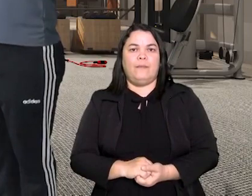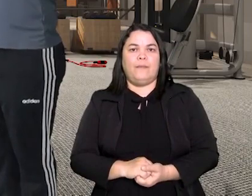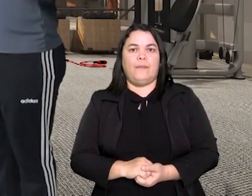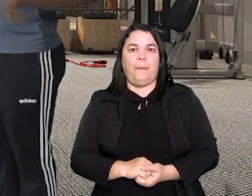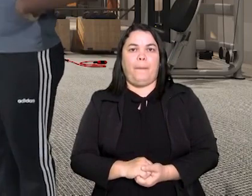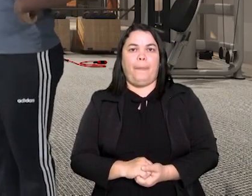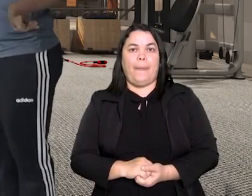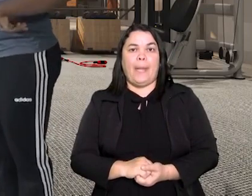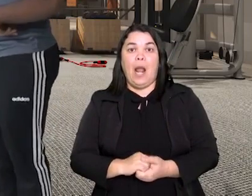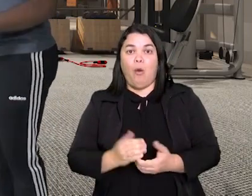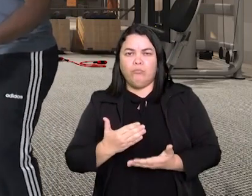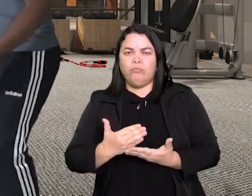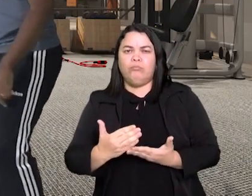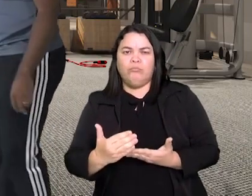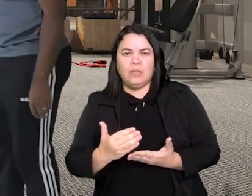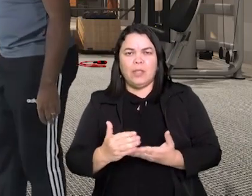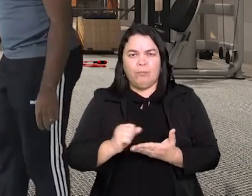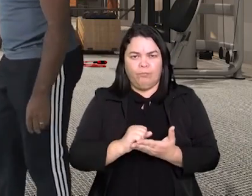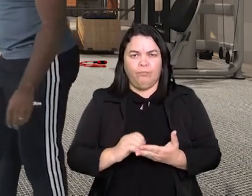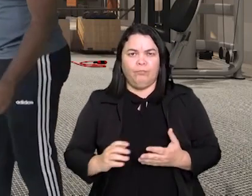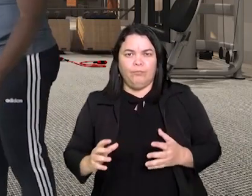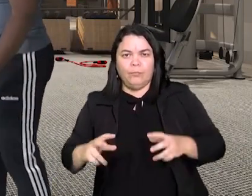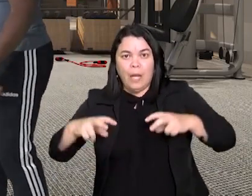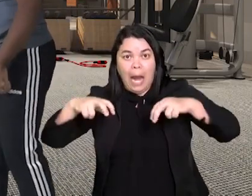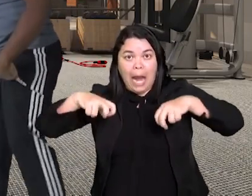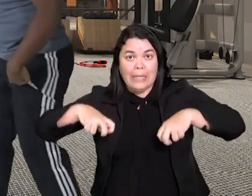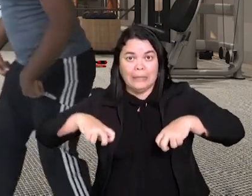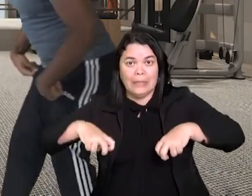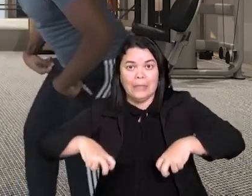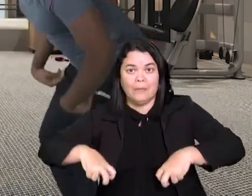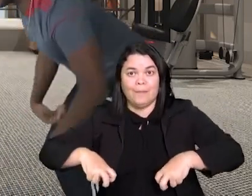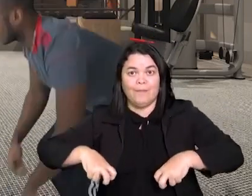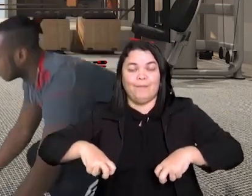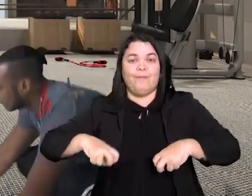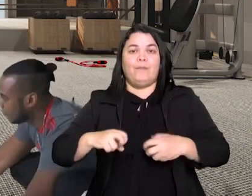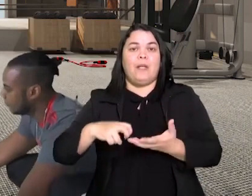e vamos começar a atividade agachados.